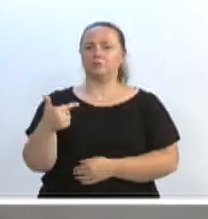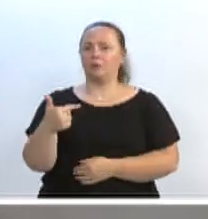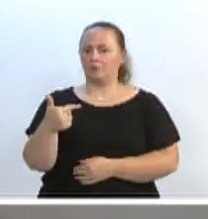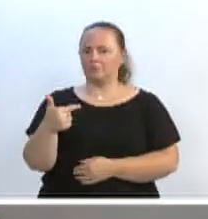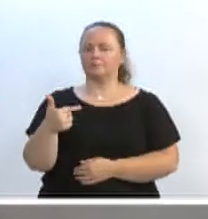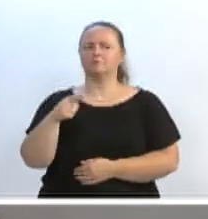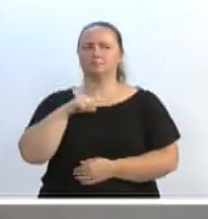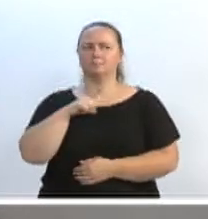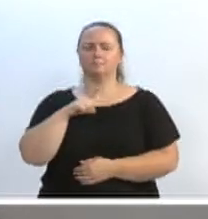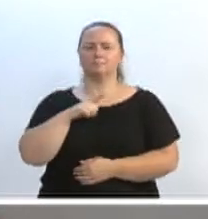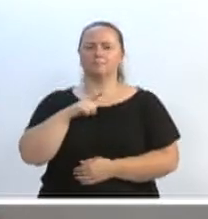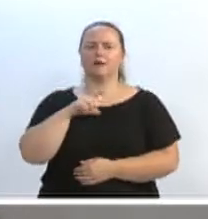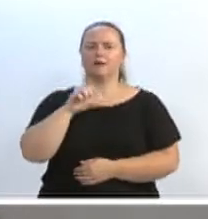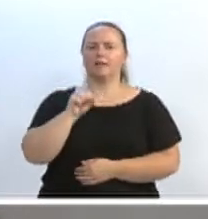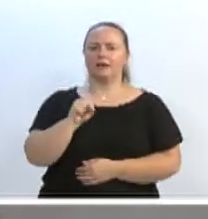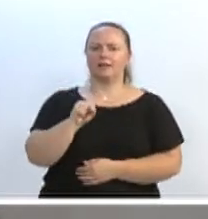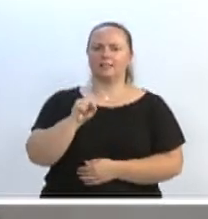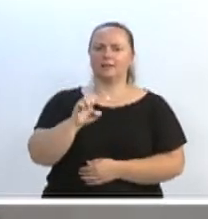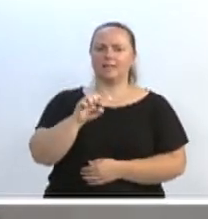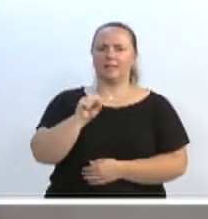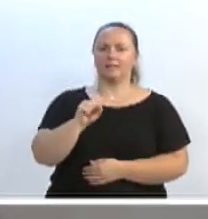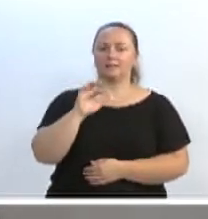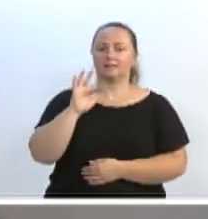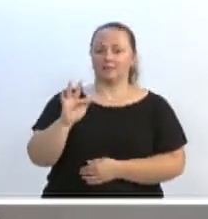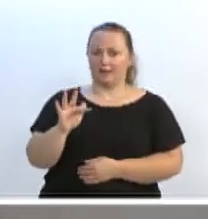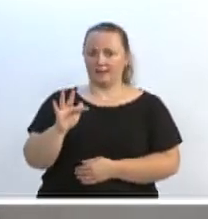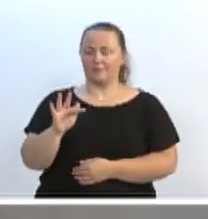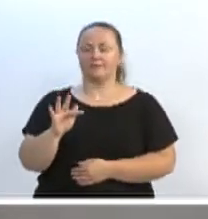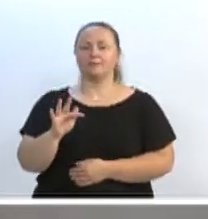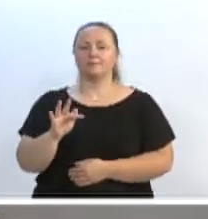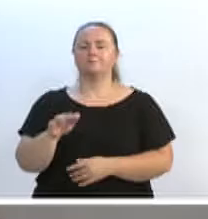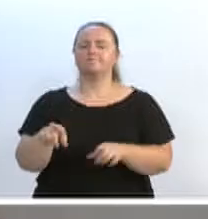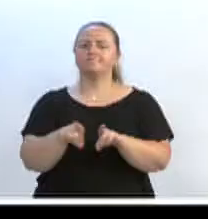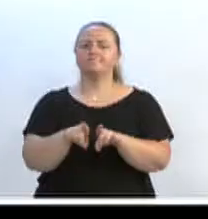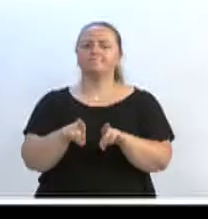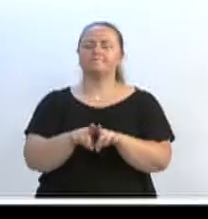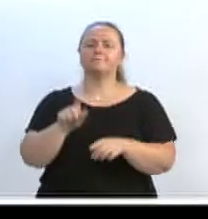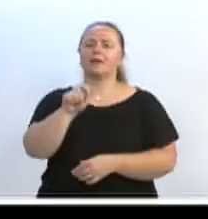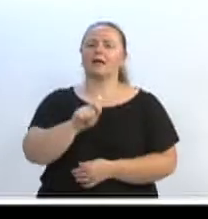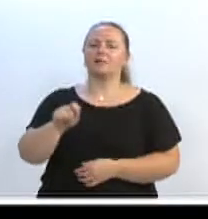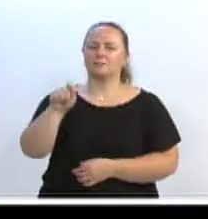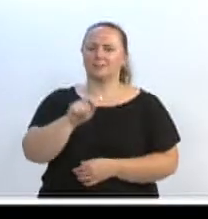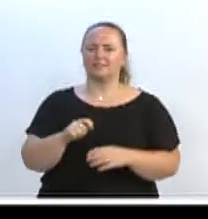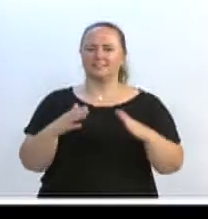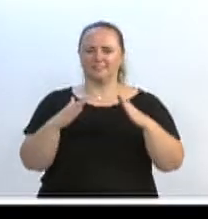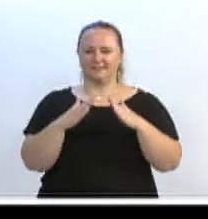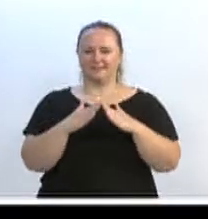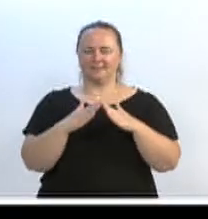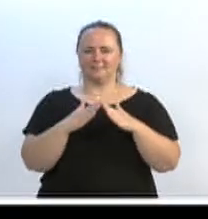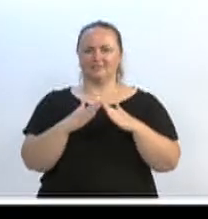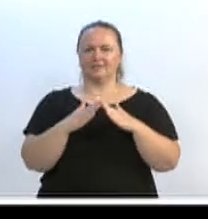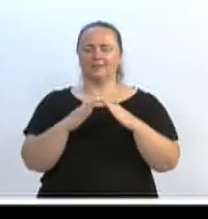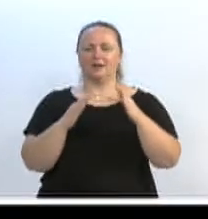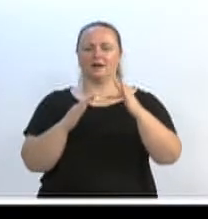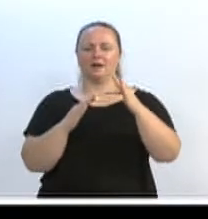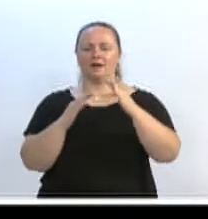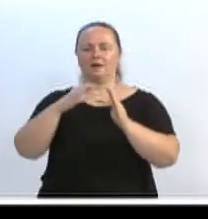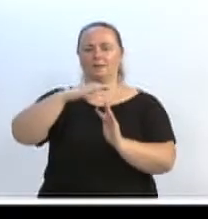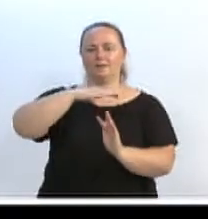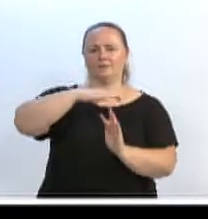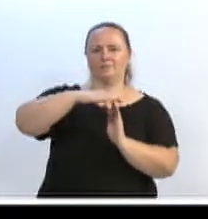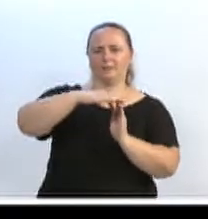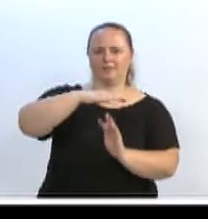SFs, e também juntamente com a Associação de Moradores da Fortaleza Alta, bem como